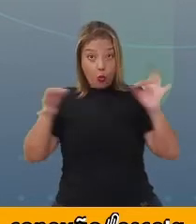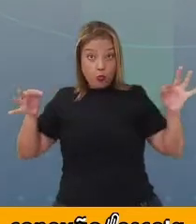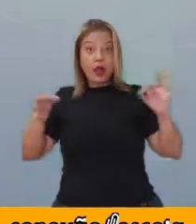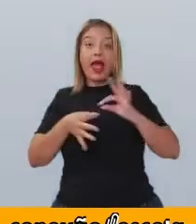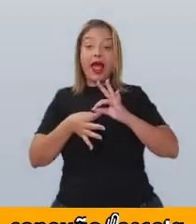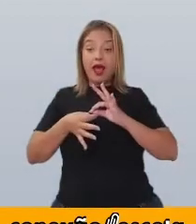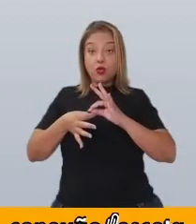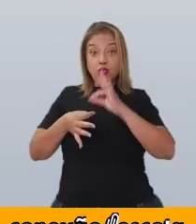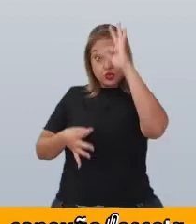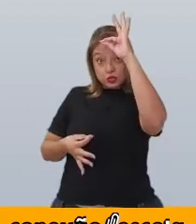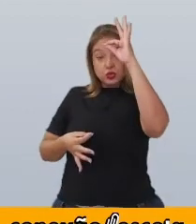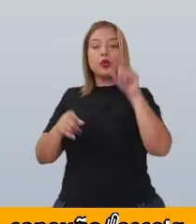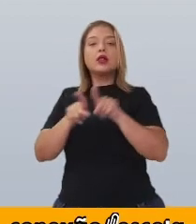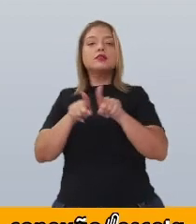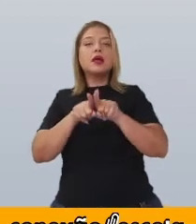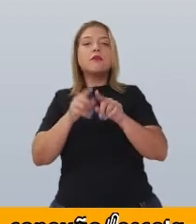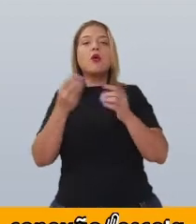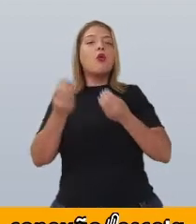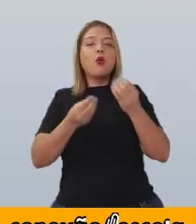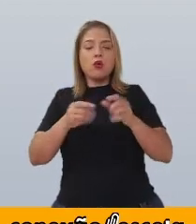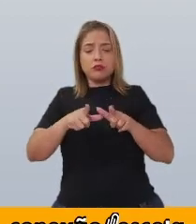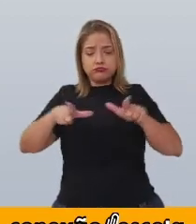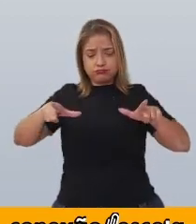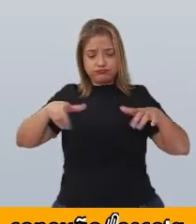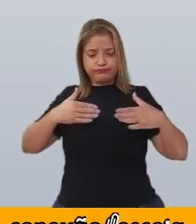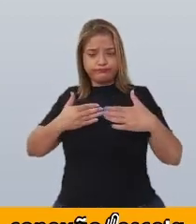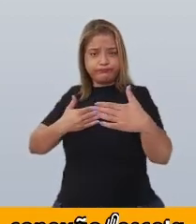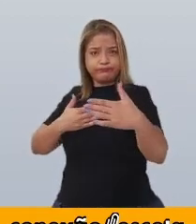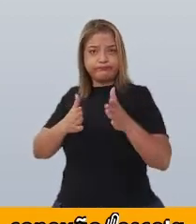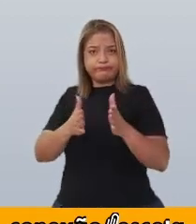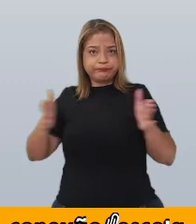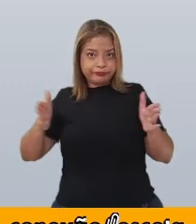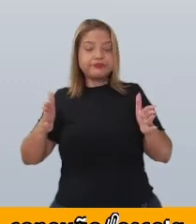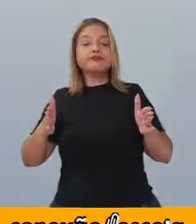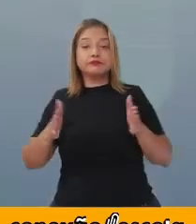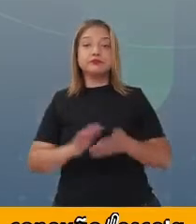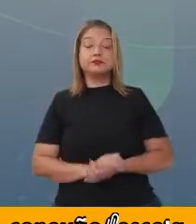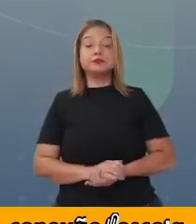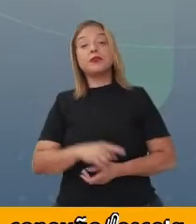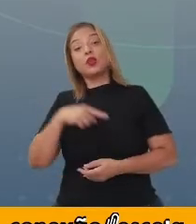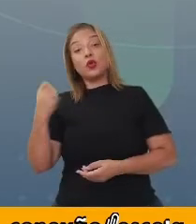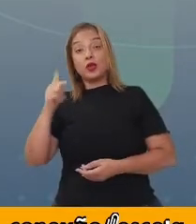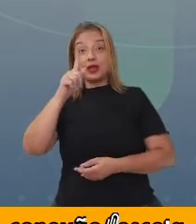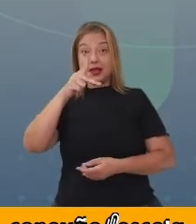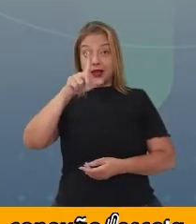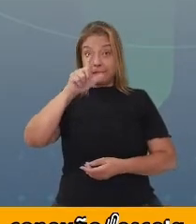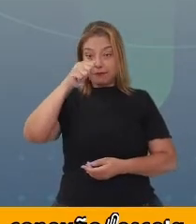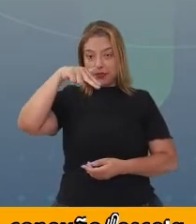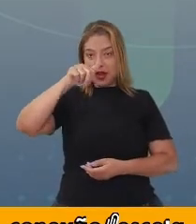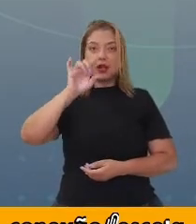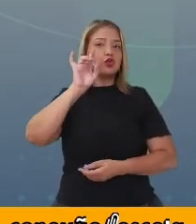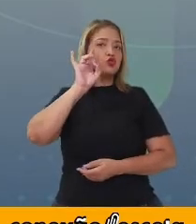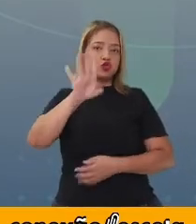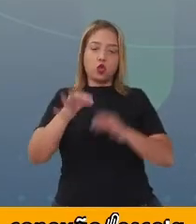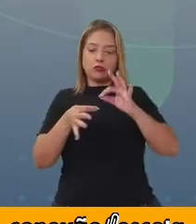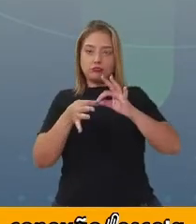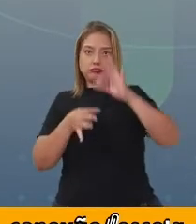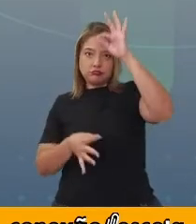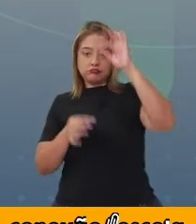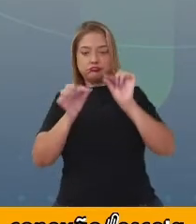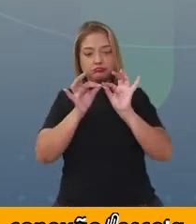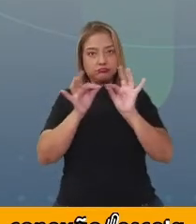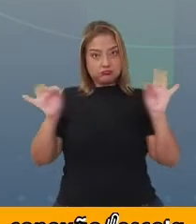largura. Para a plana, a gente tinha o quê? Comprimento e altura. A